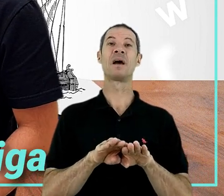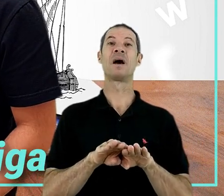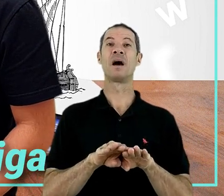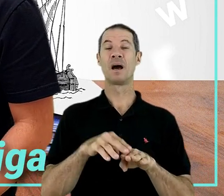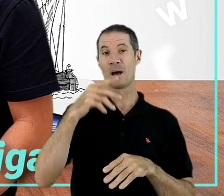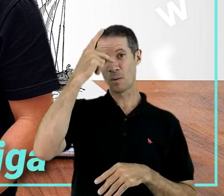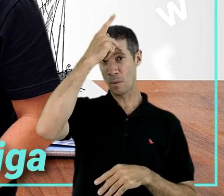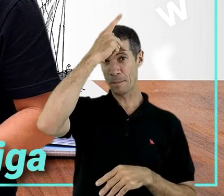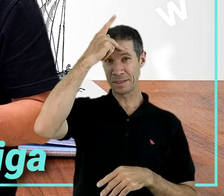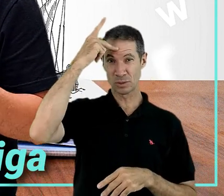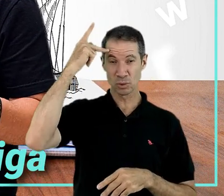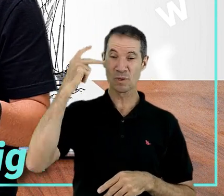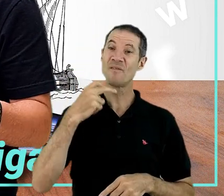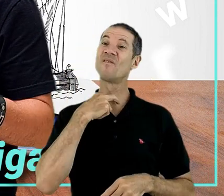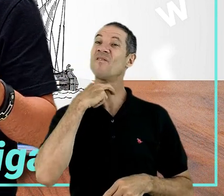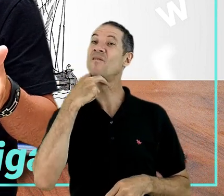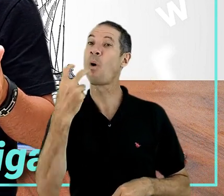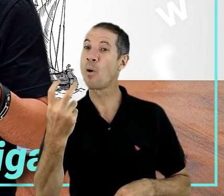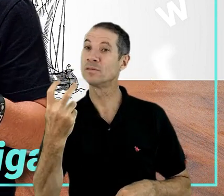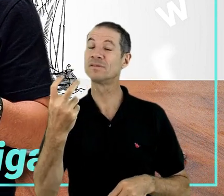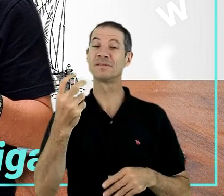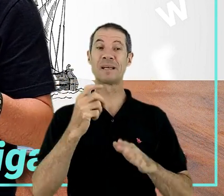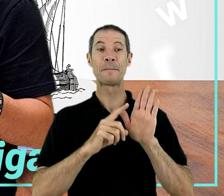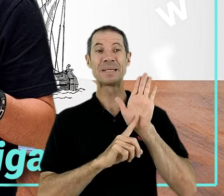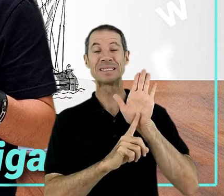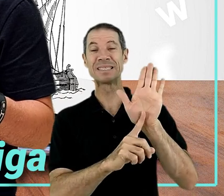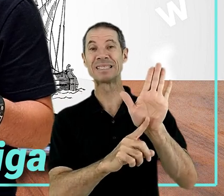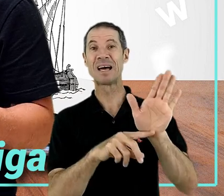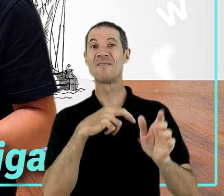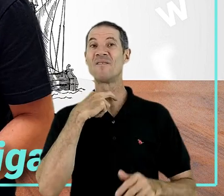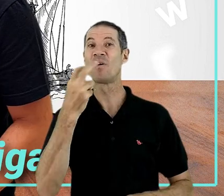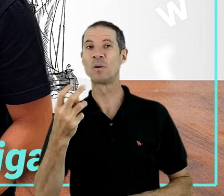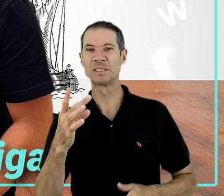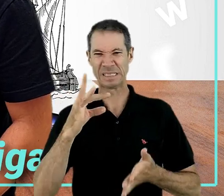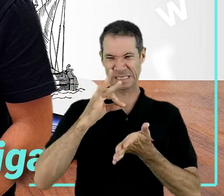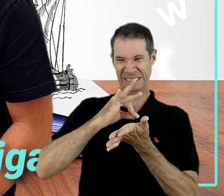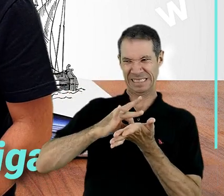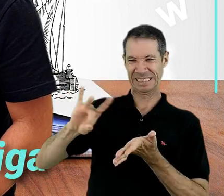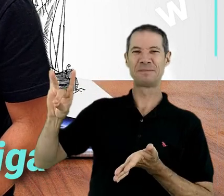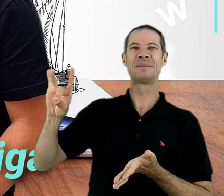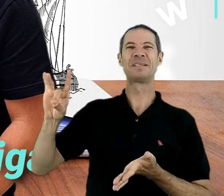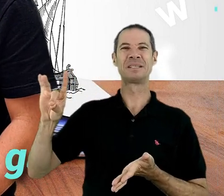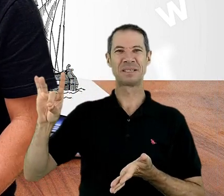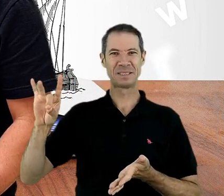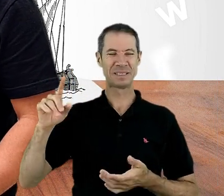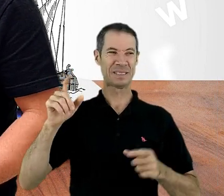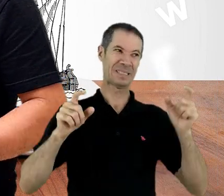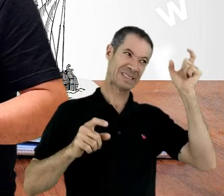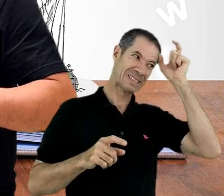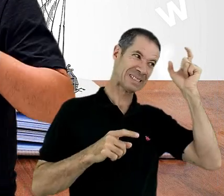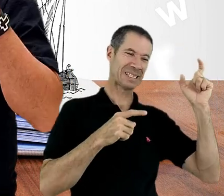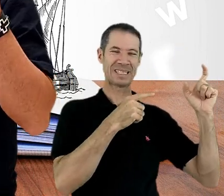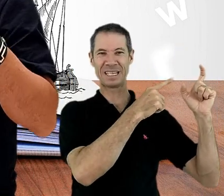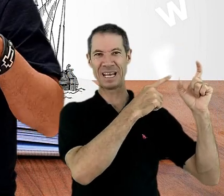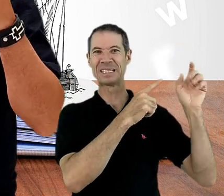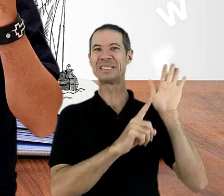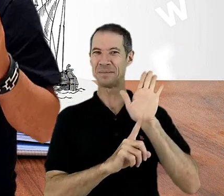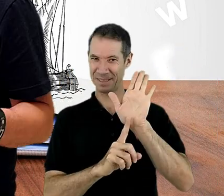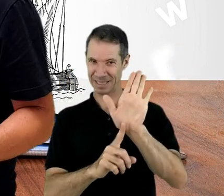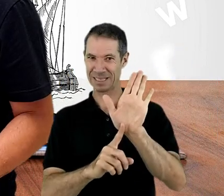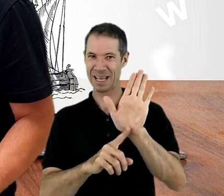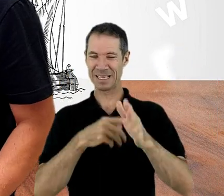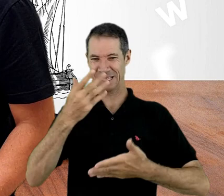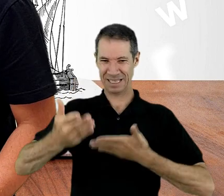prestou a voz para representar a voz inimiga, a voz de Satanás, quando este